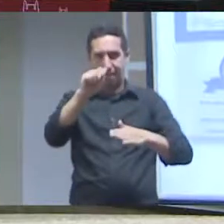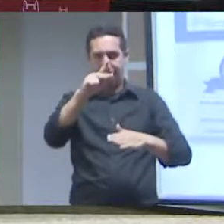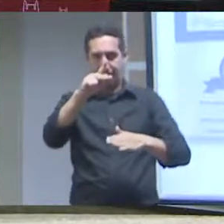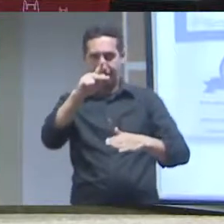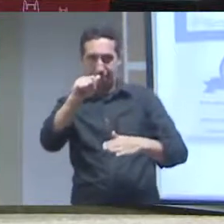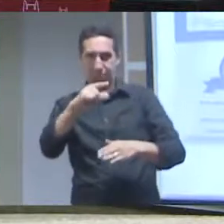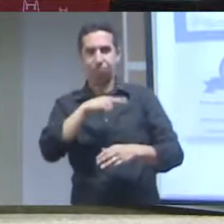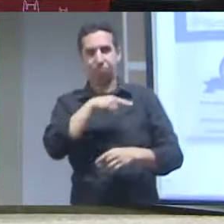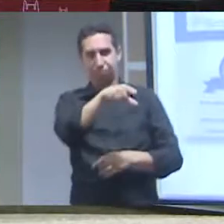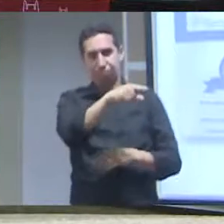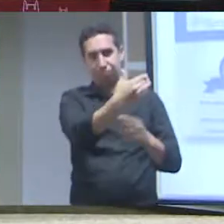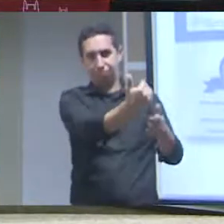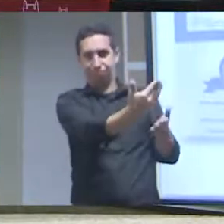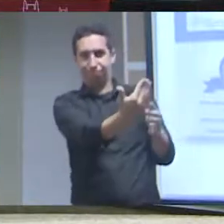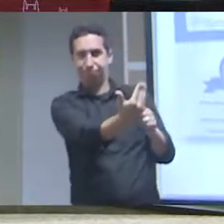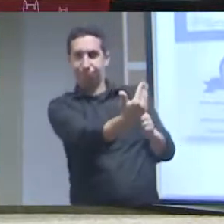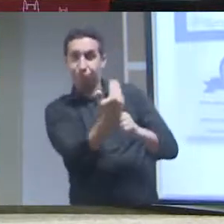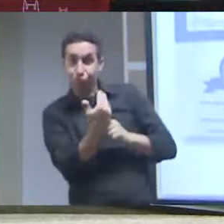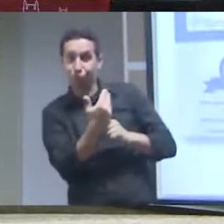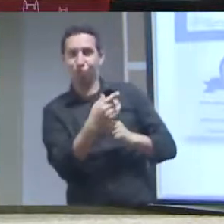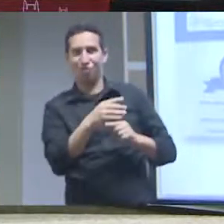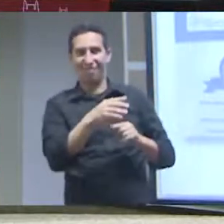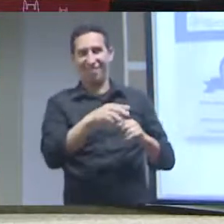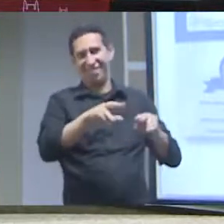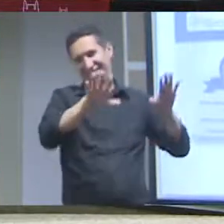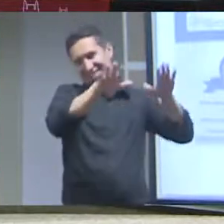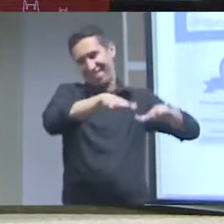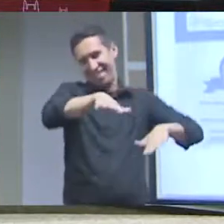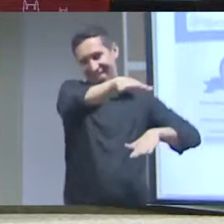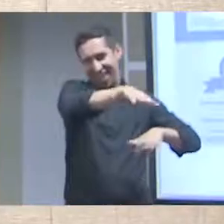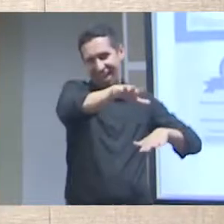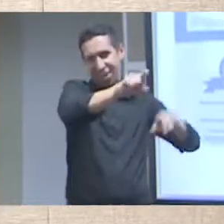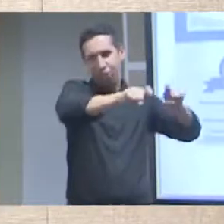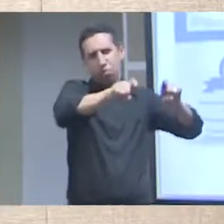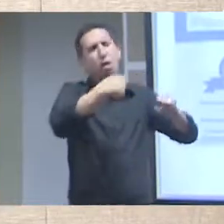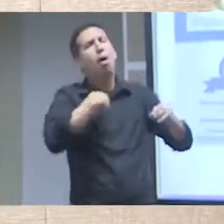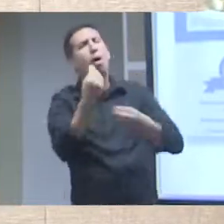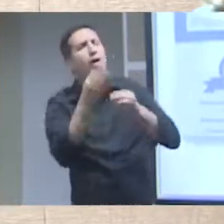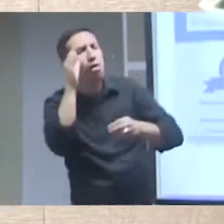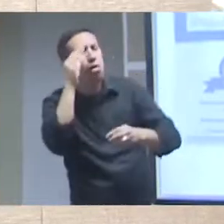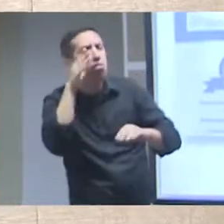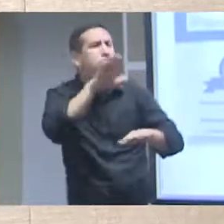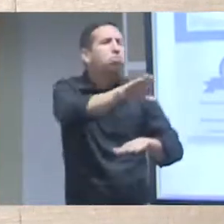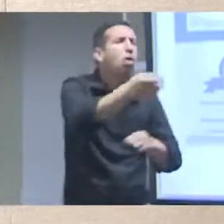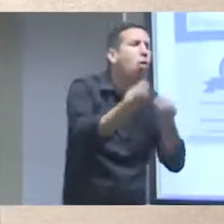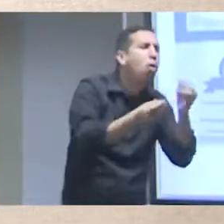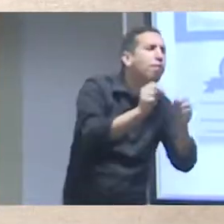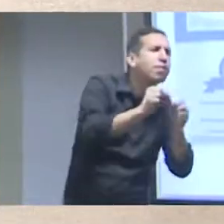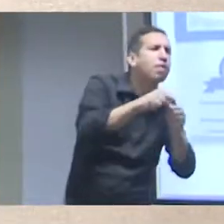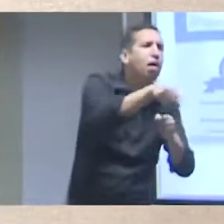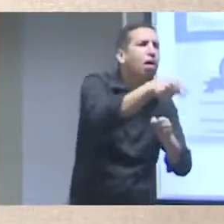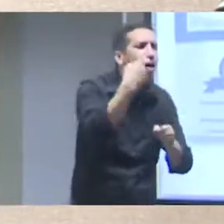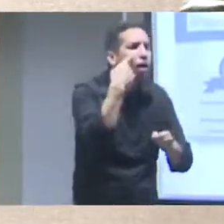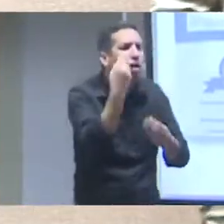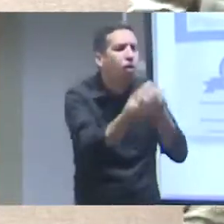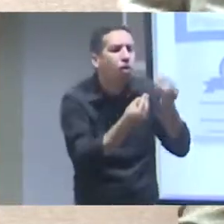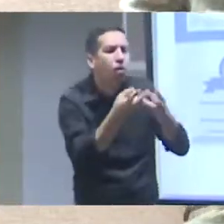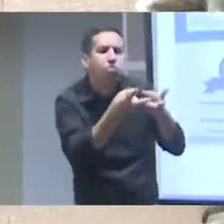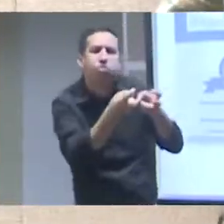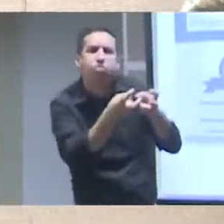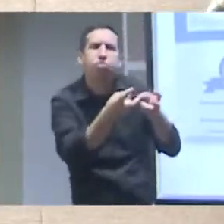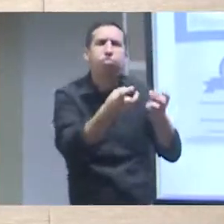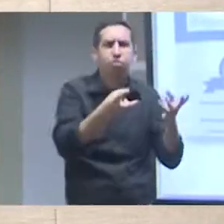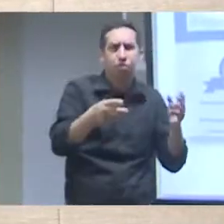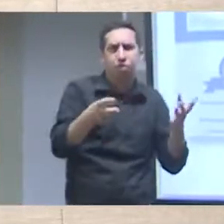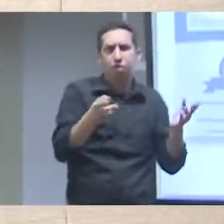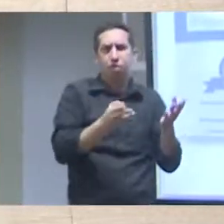a gente estava entre duas ferramentas e aí fomos beber na fonte da Embrapa e temos uma relação boa com o